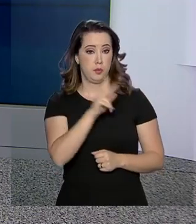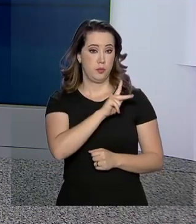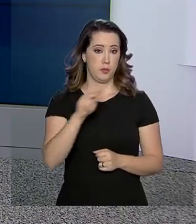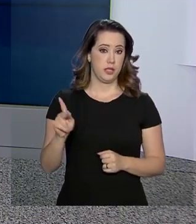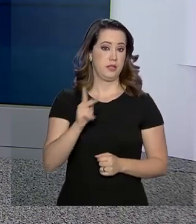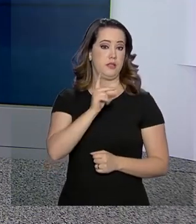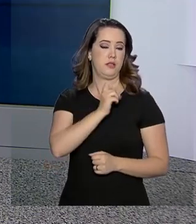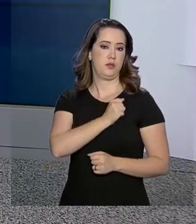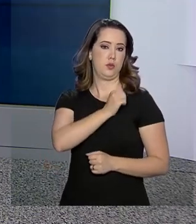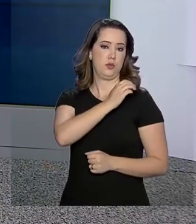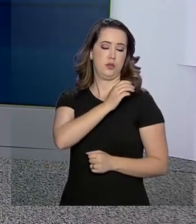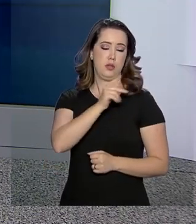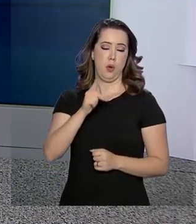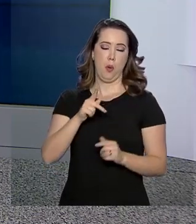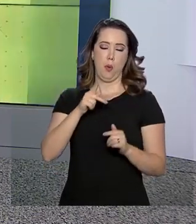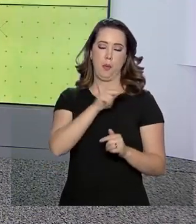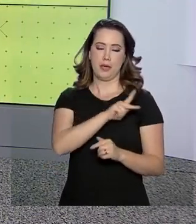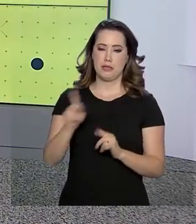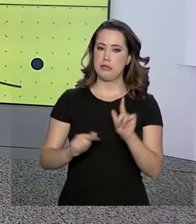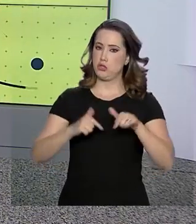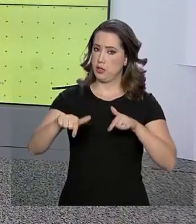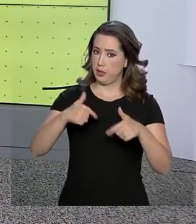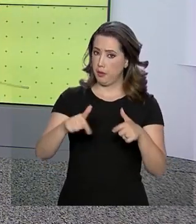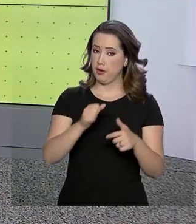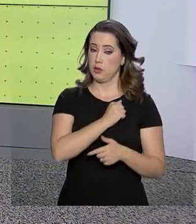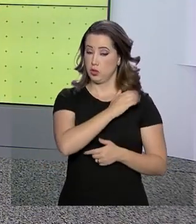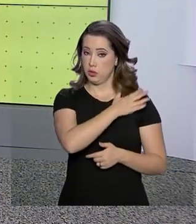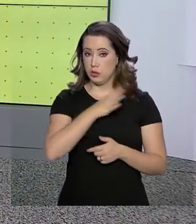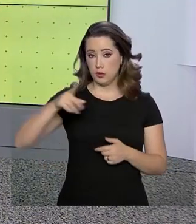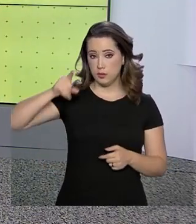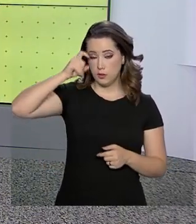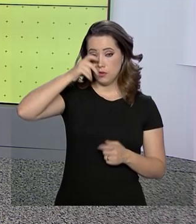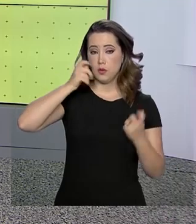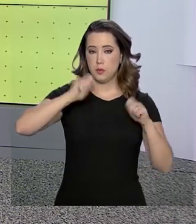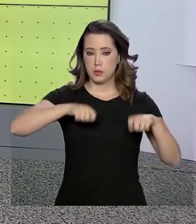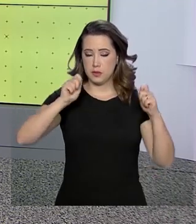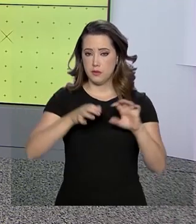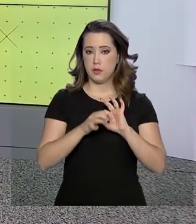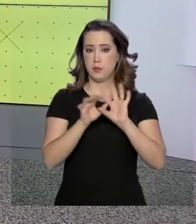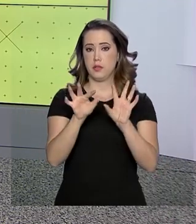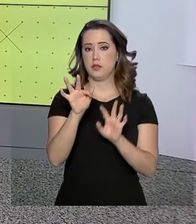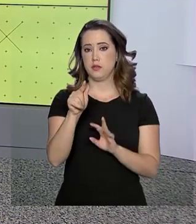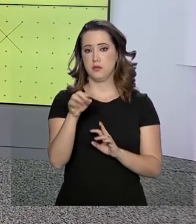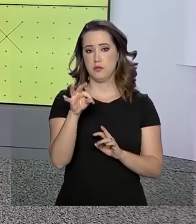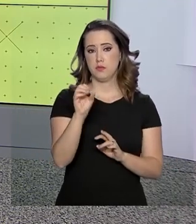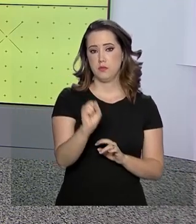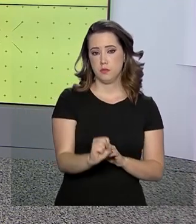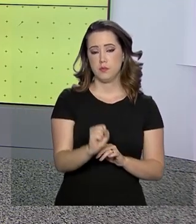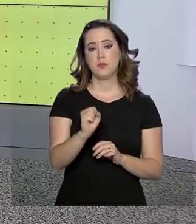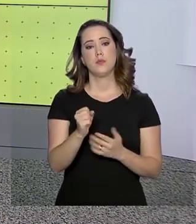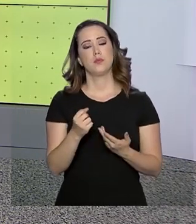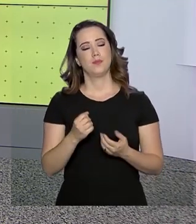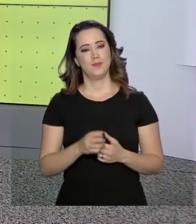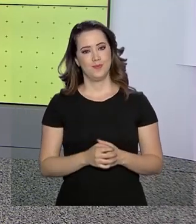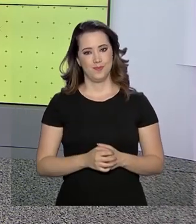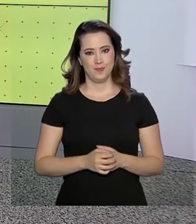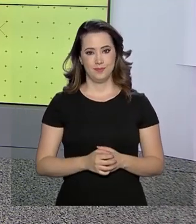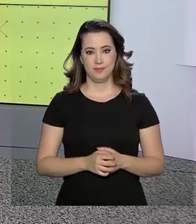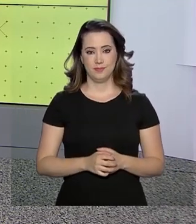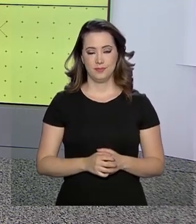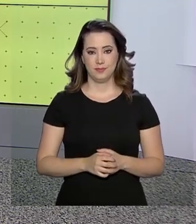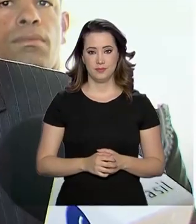o presidente em exercício, Hamilton Mourão, falou sobre uma possível liberação do FGTS, o Fundo de Garantia por Tempo de